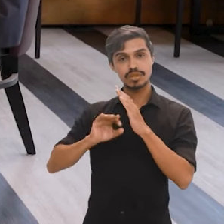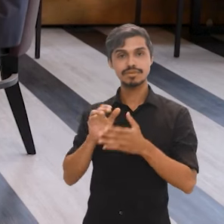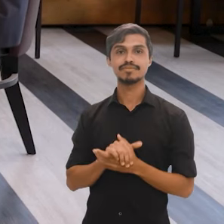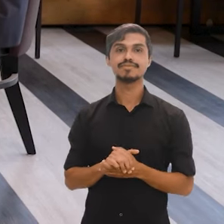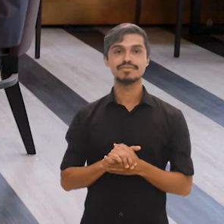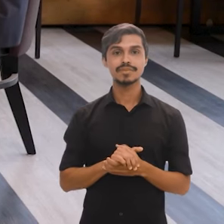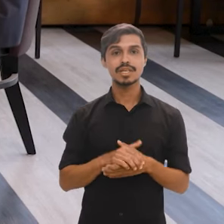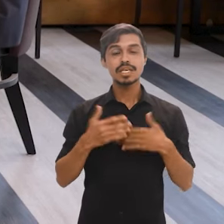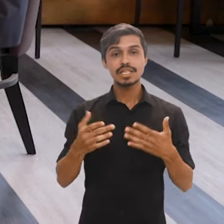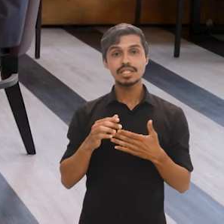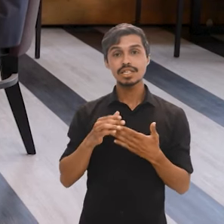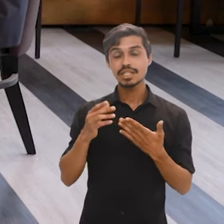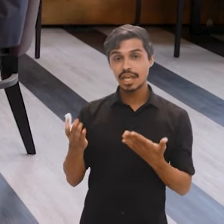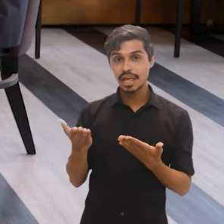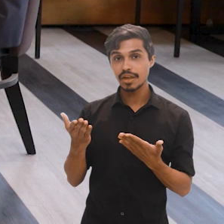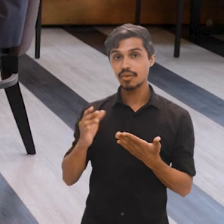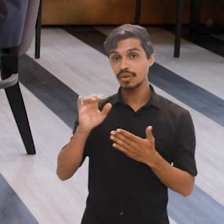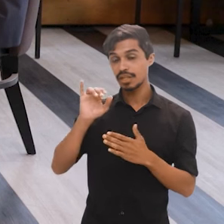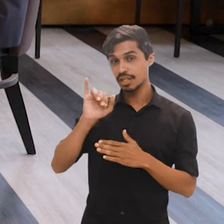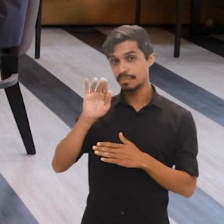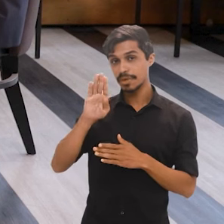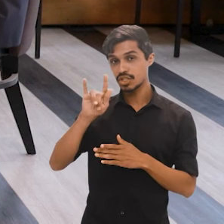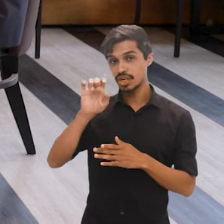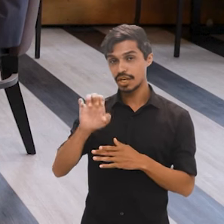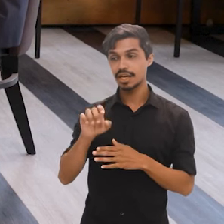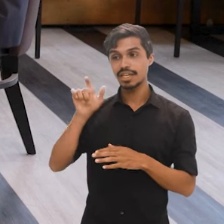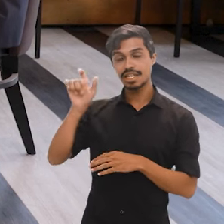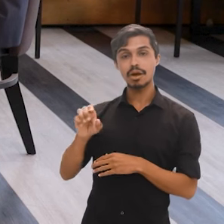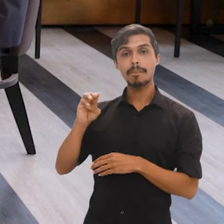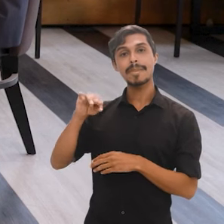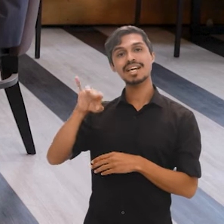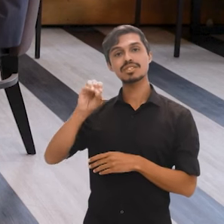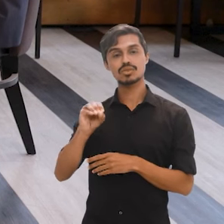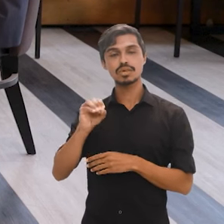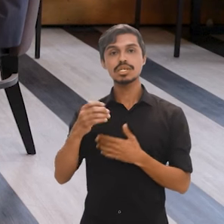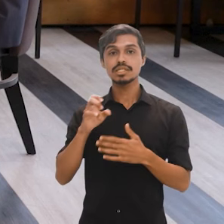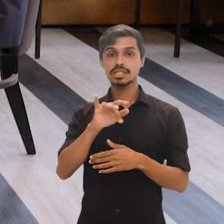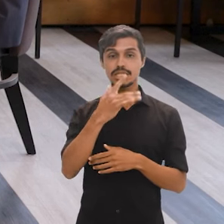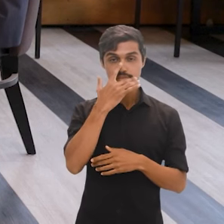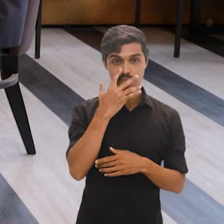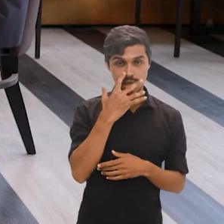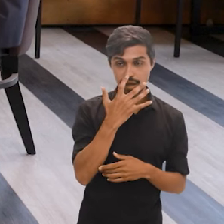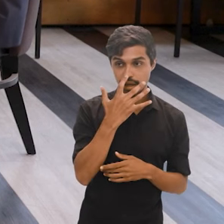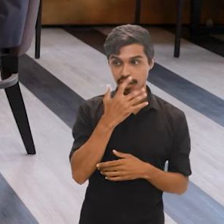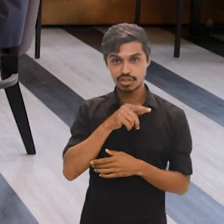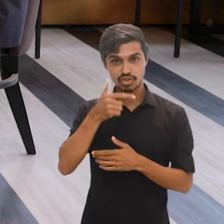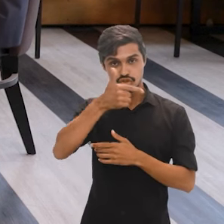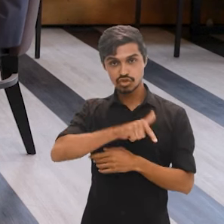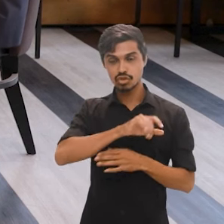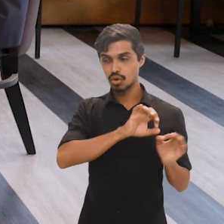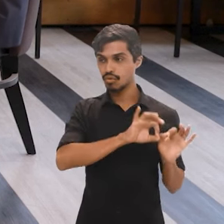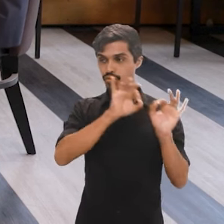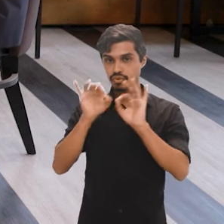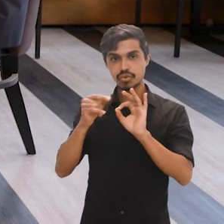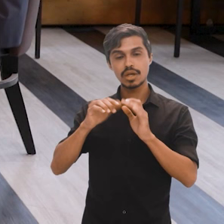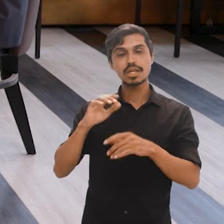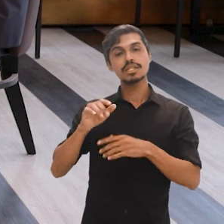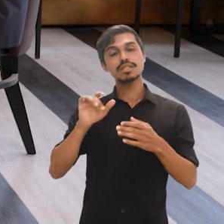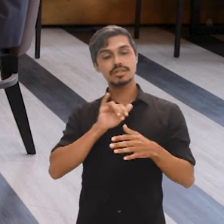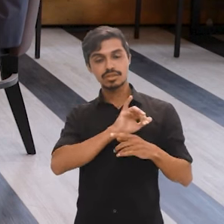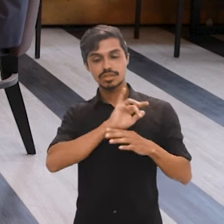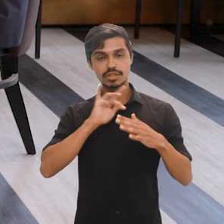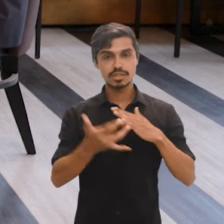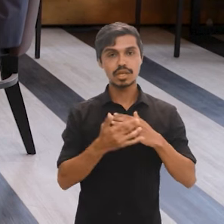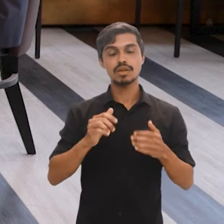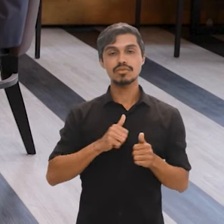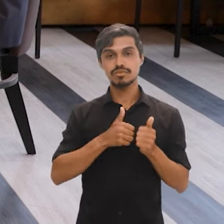Instituto Brasileiro de Geografia e Estatística, IBGE, Márcio Pochmann. Se você quiser rever esta ou outras entrevistas, siga as